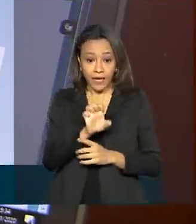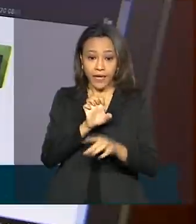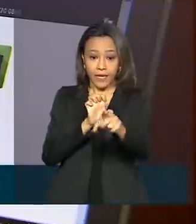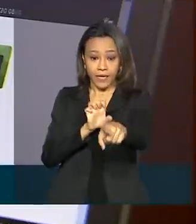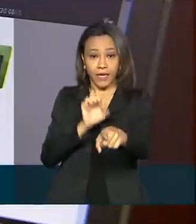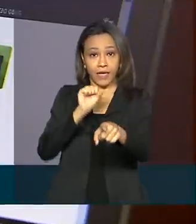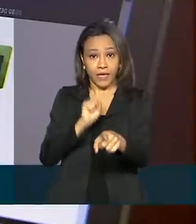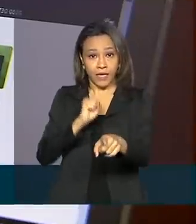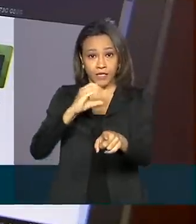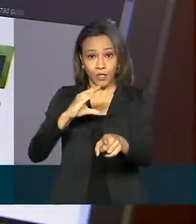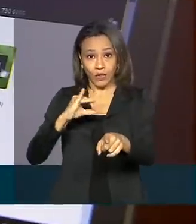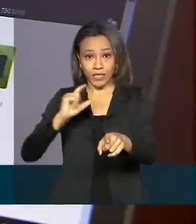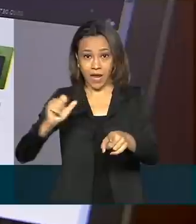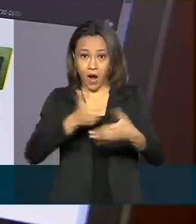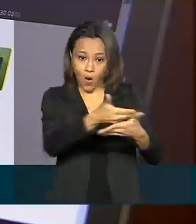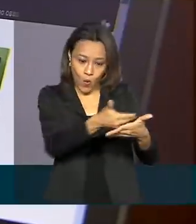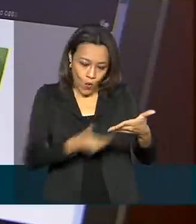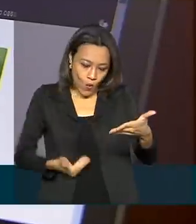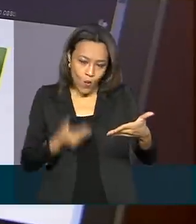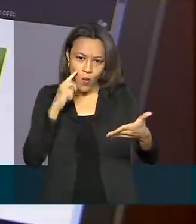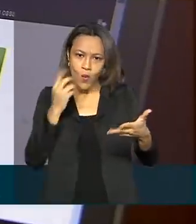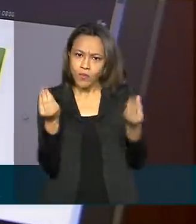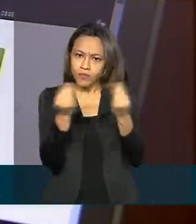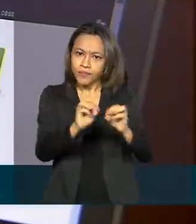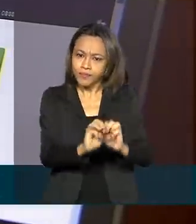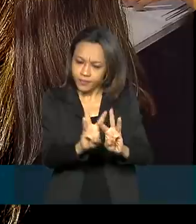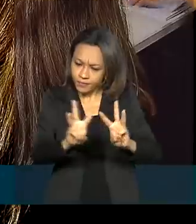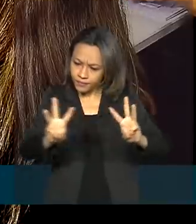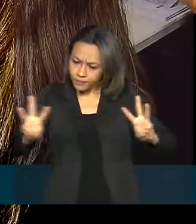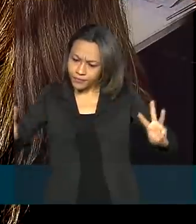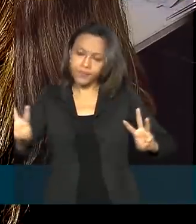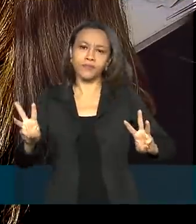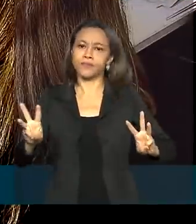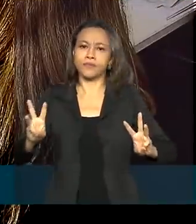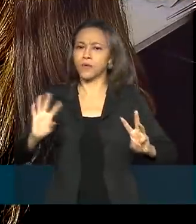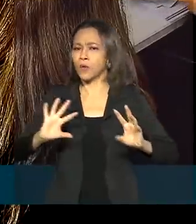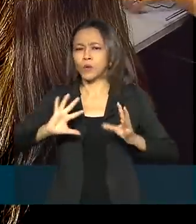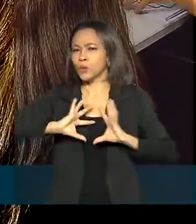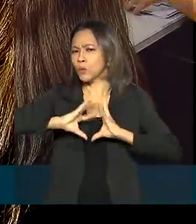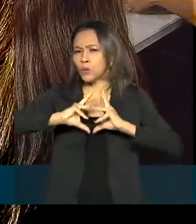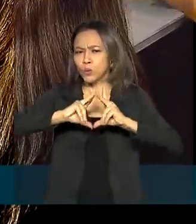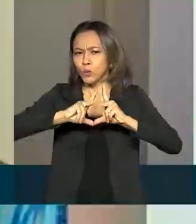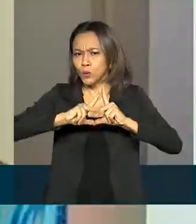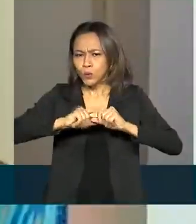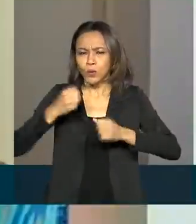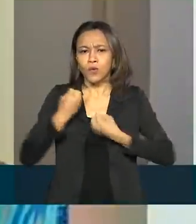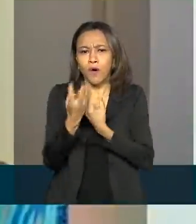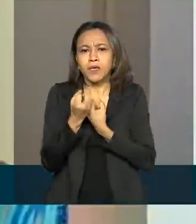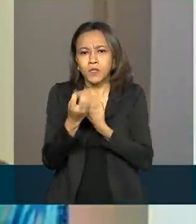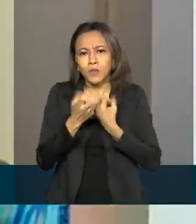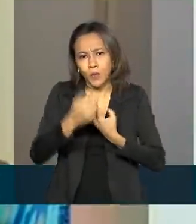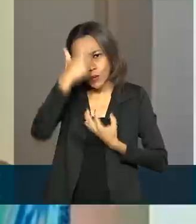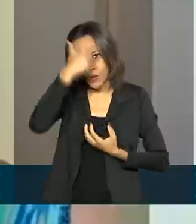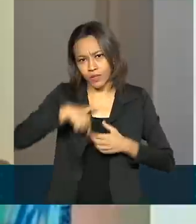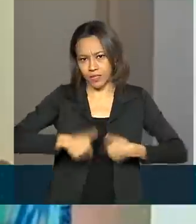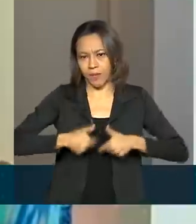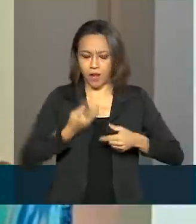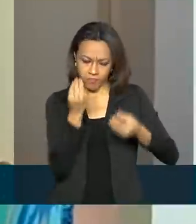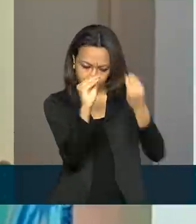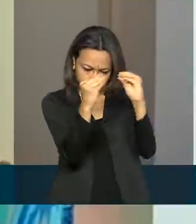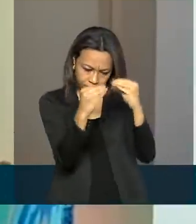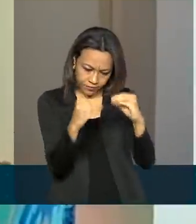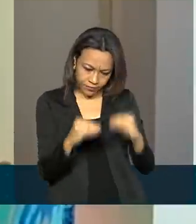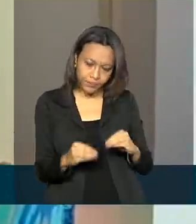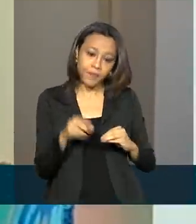empregador registra, acompanha e gera os encargos trabalhistas do seu empregado. Kênia Moraes diz que a